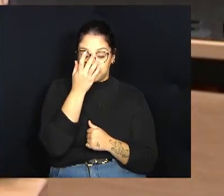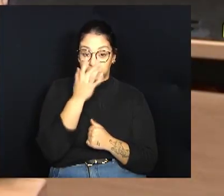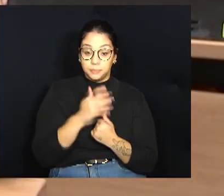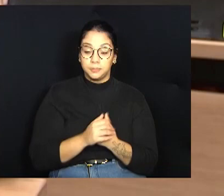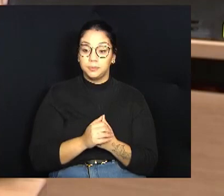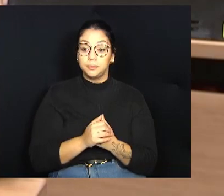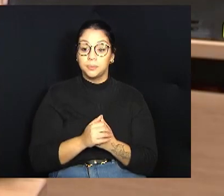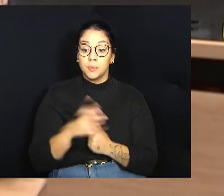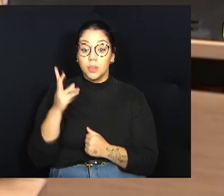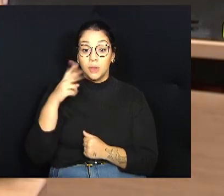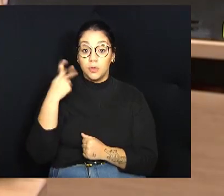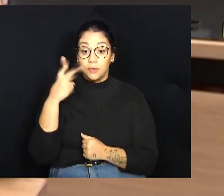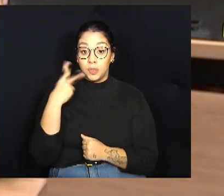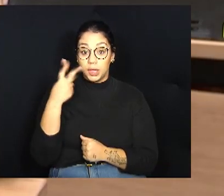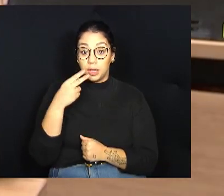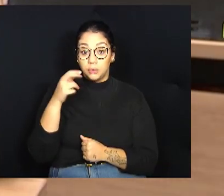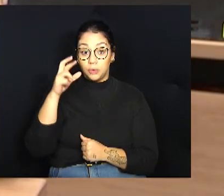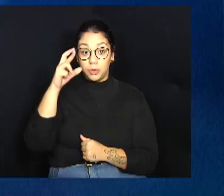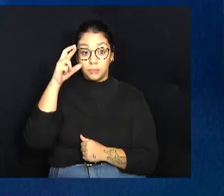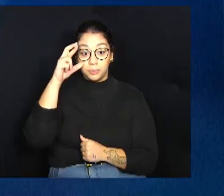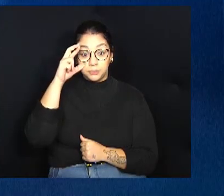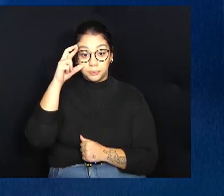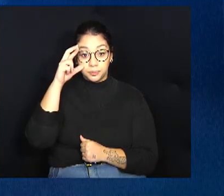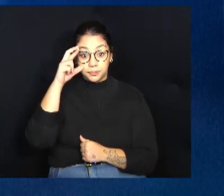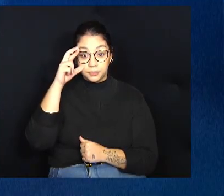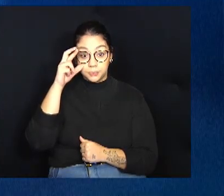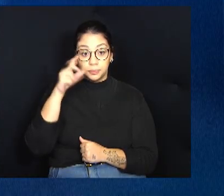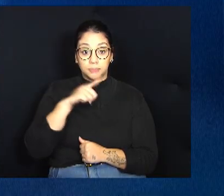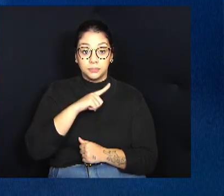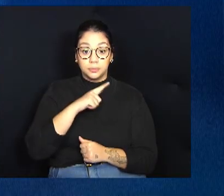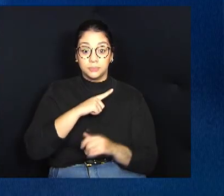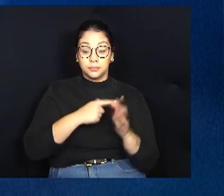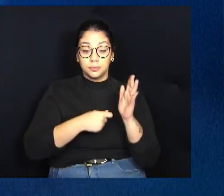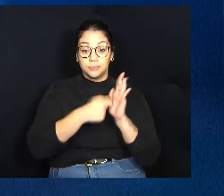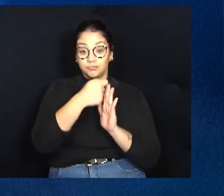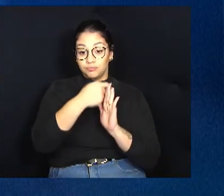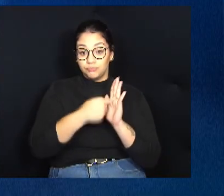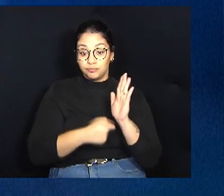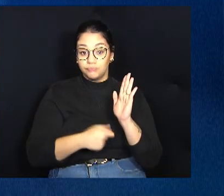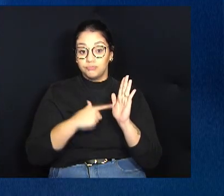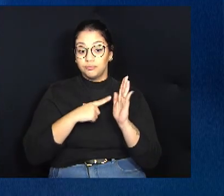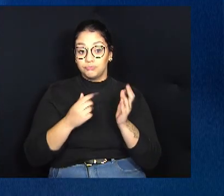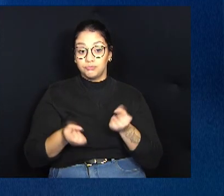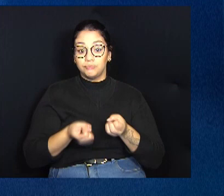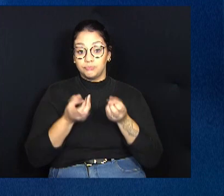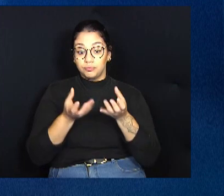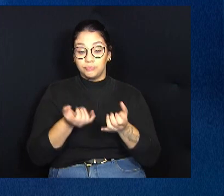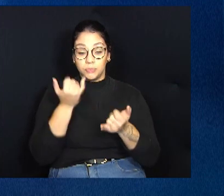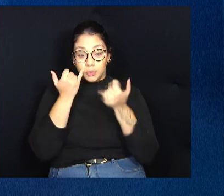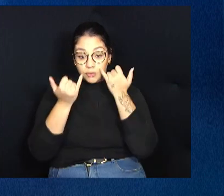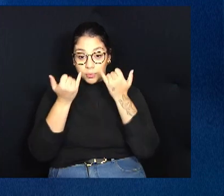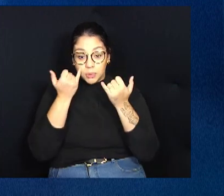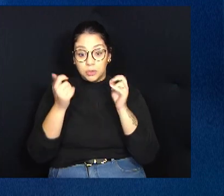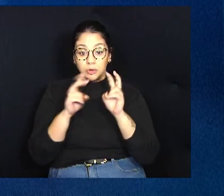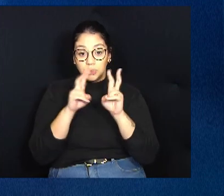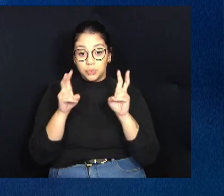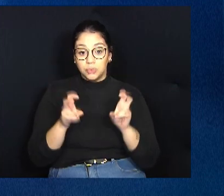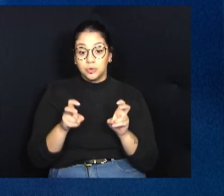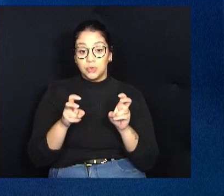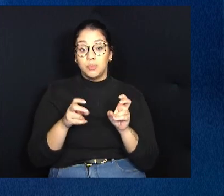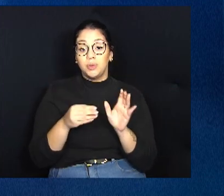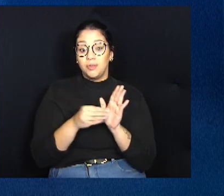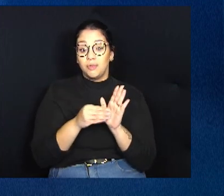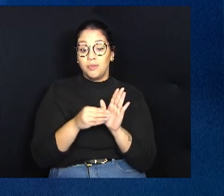O vereador Carlinhos Camelô protocolou um requerimento para saber informações sobre o déficit de